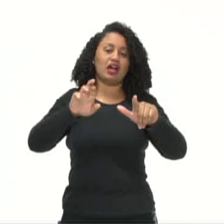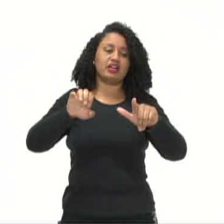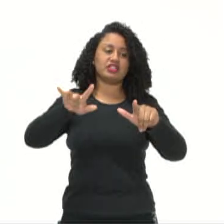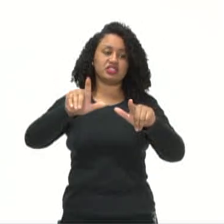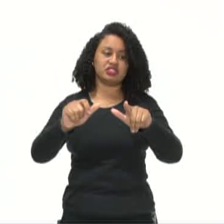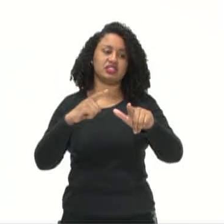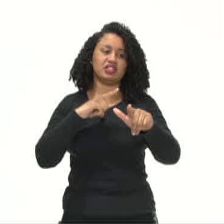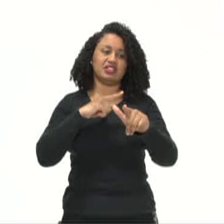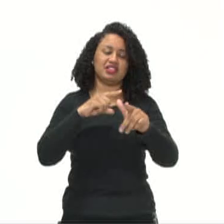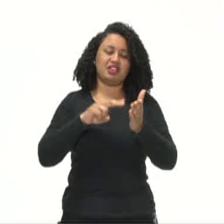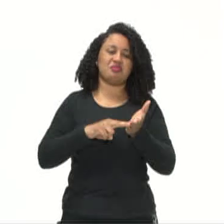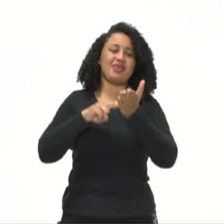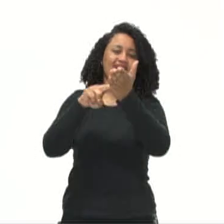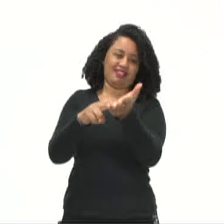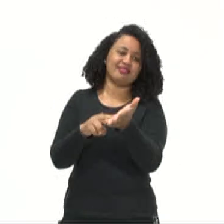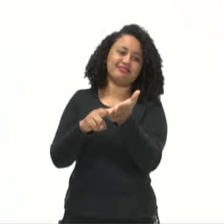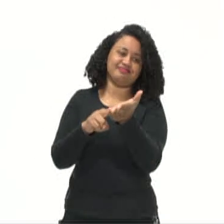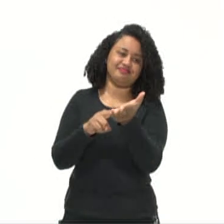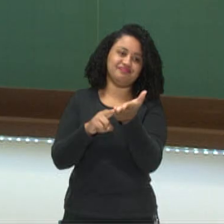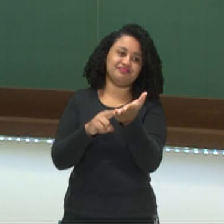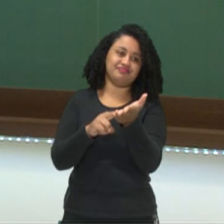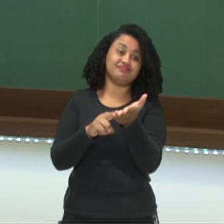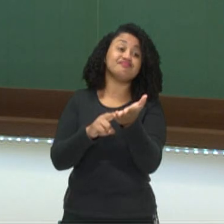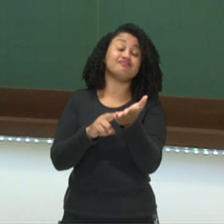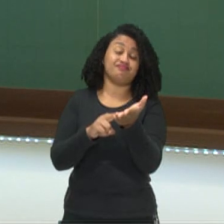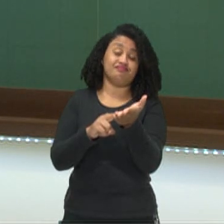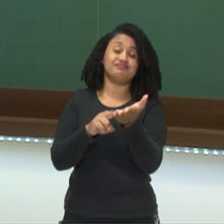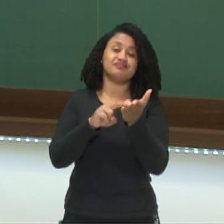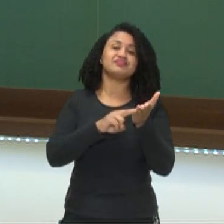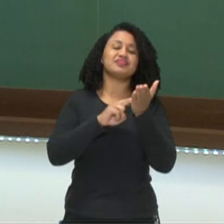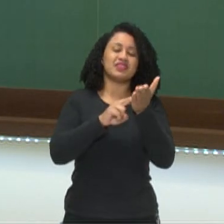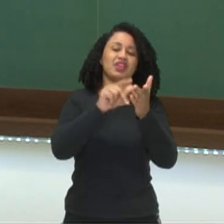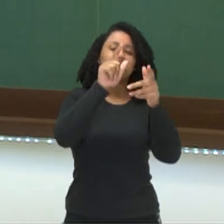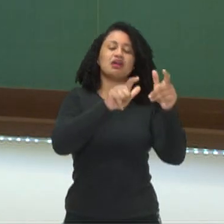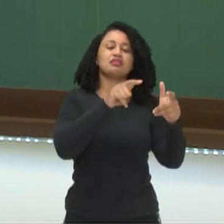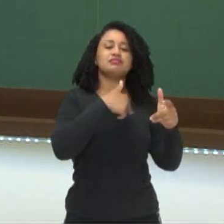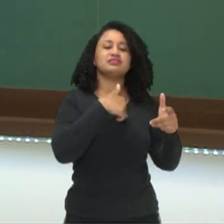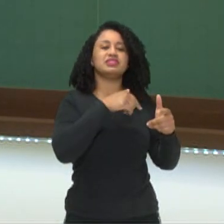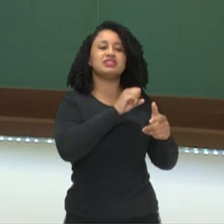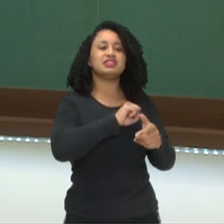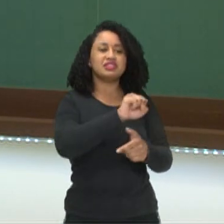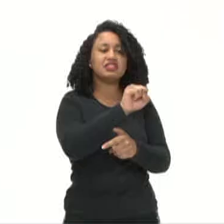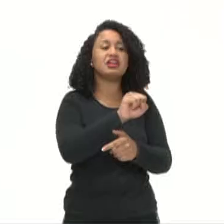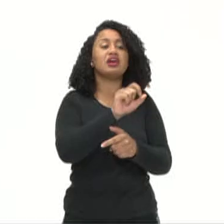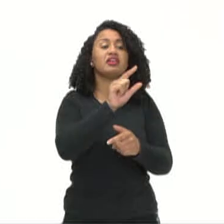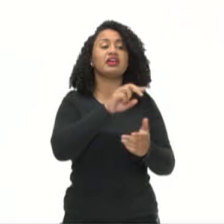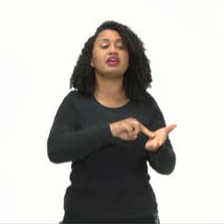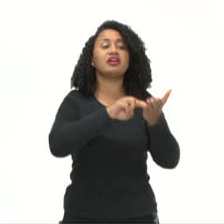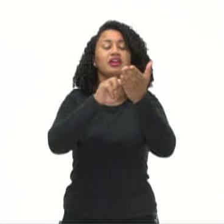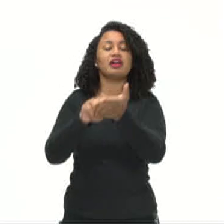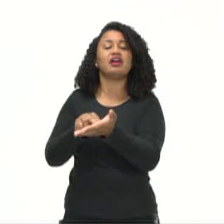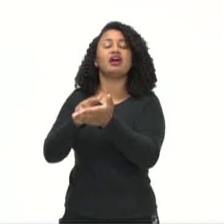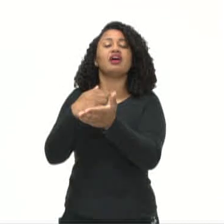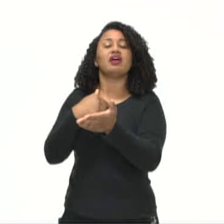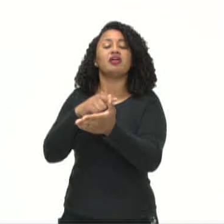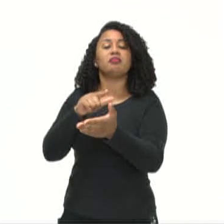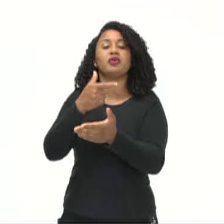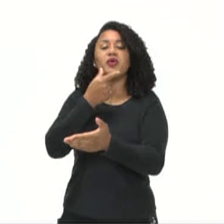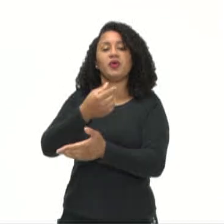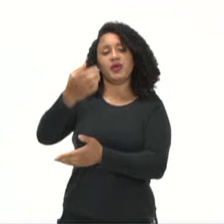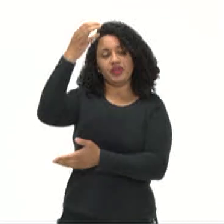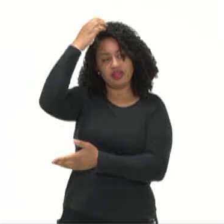tem uma carta de argila. Isso! Do sacerdote Luena ao rei de Lagash,